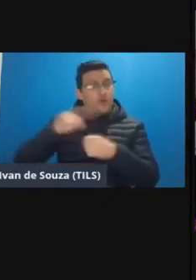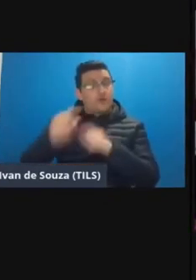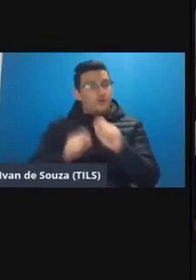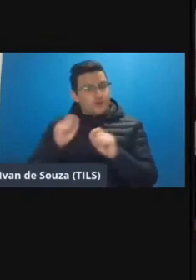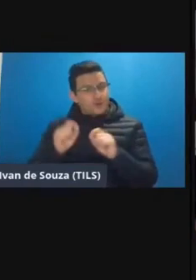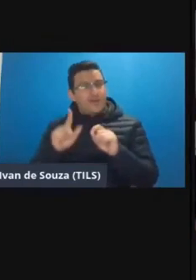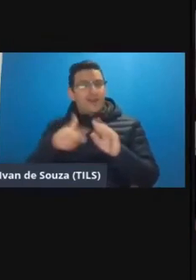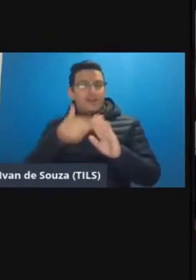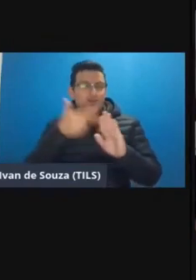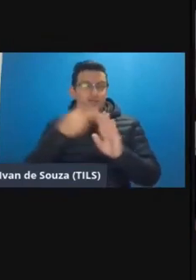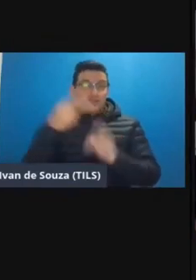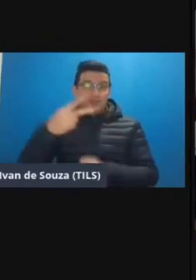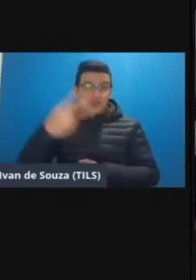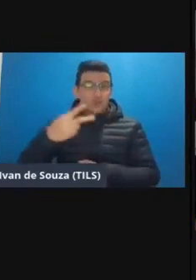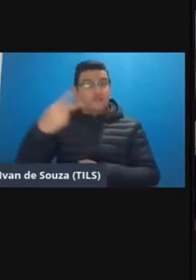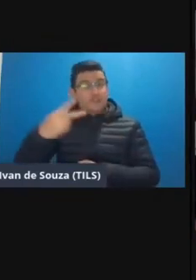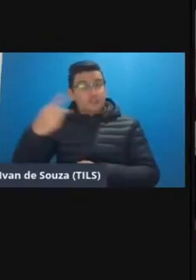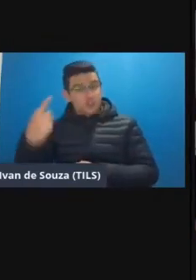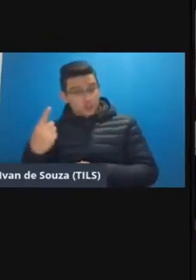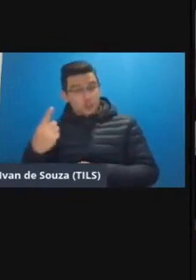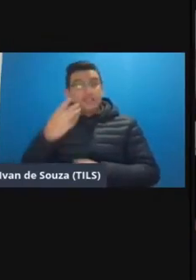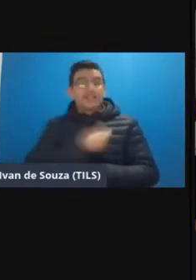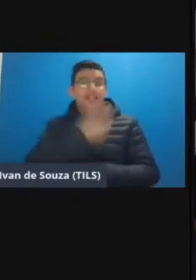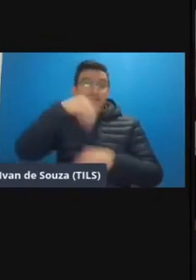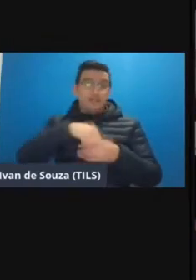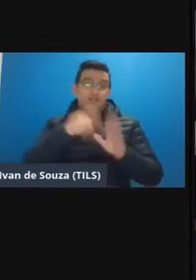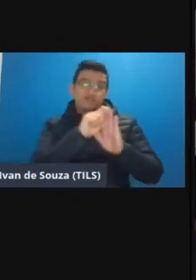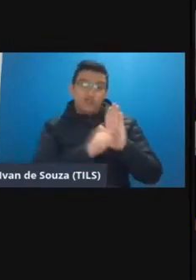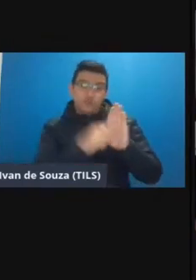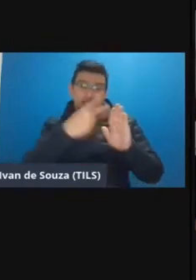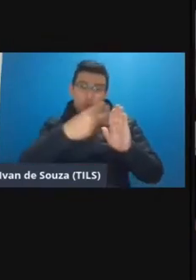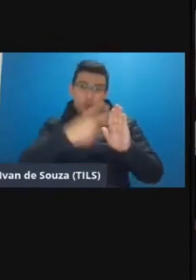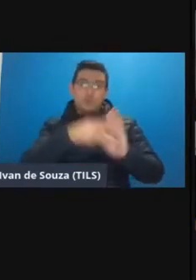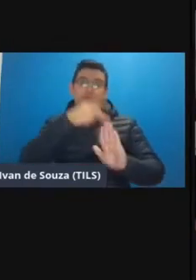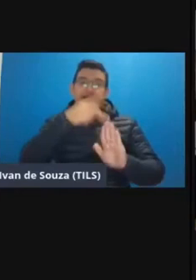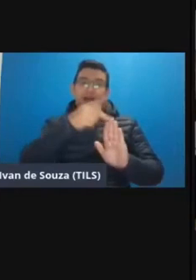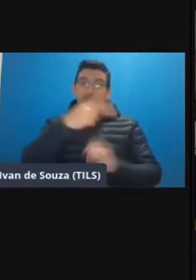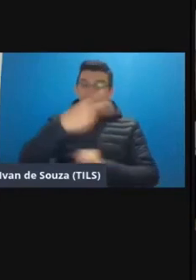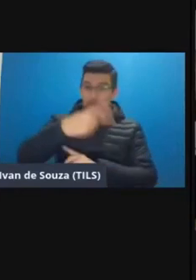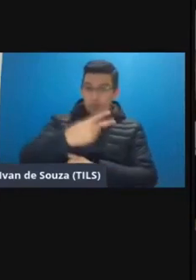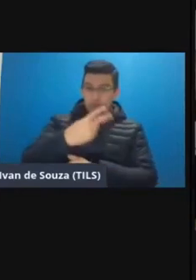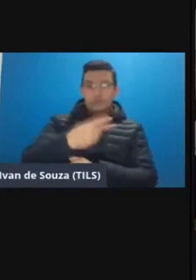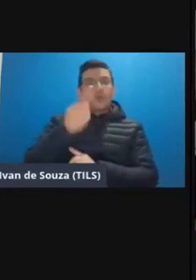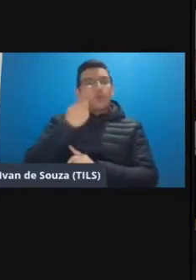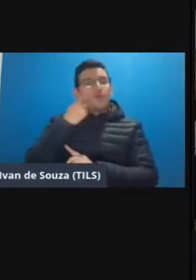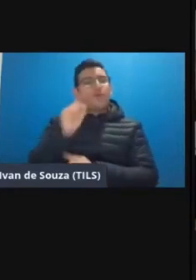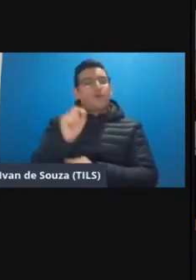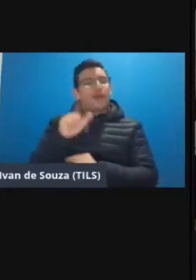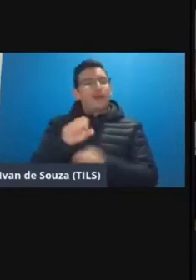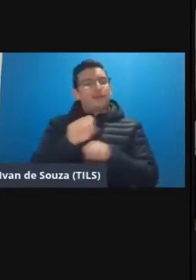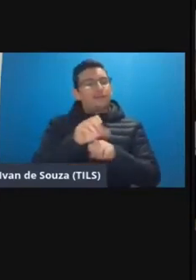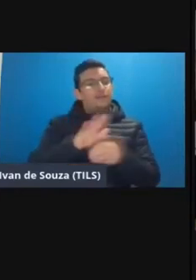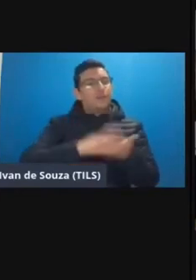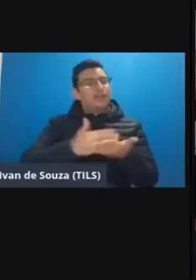a resolução 2221 está no artigo segundo também no parágrafo segundo considera-se como ensino